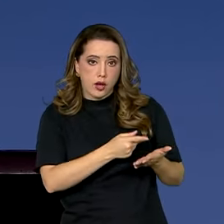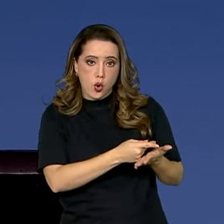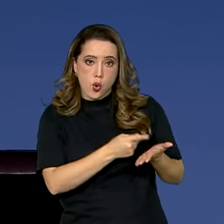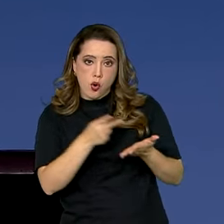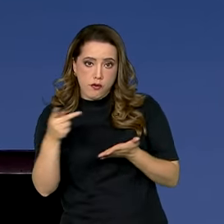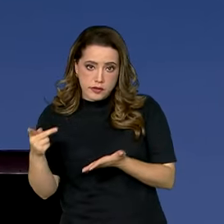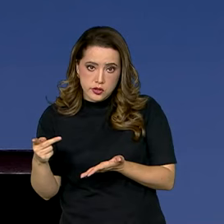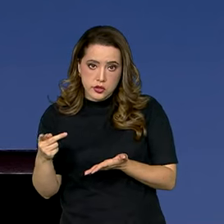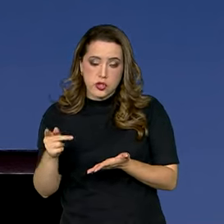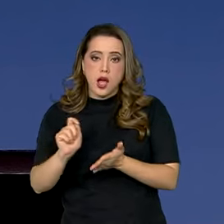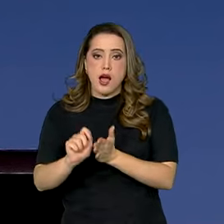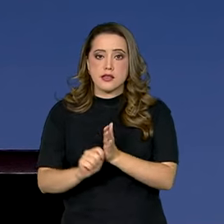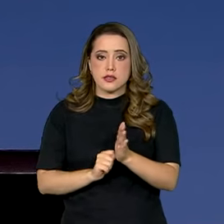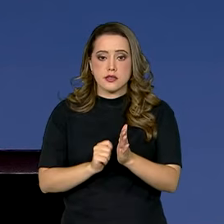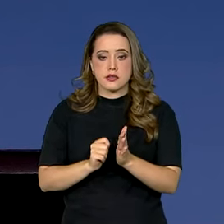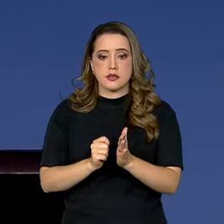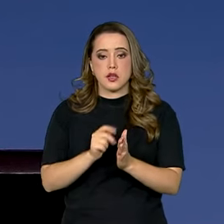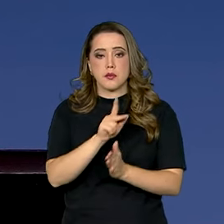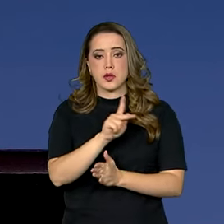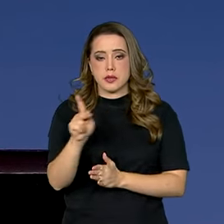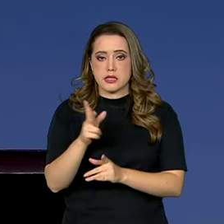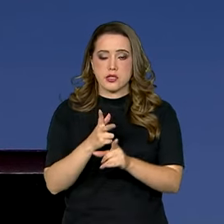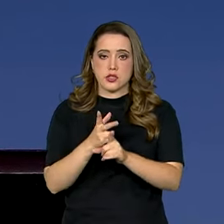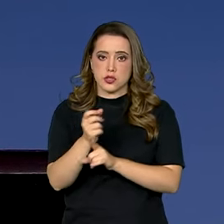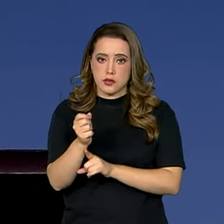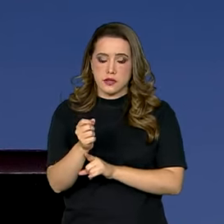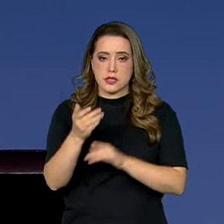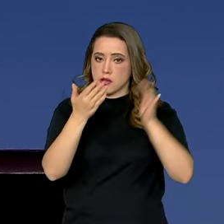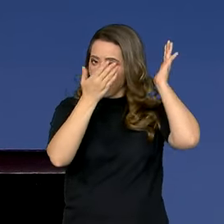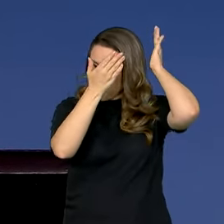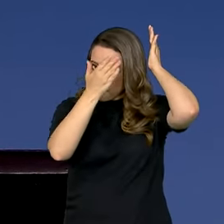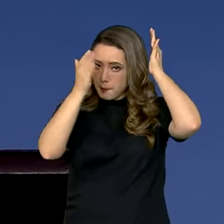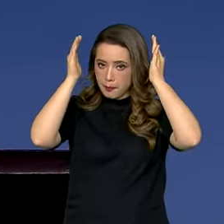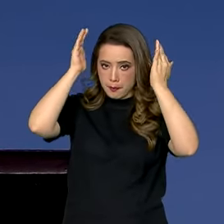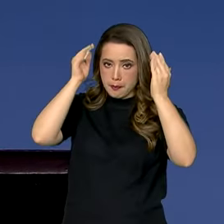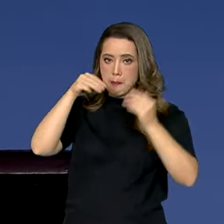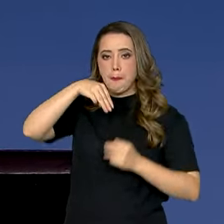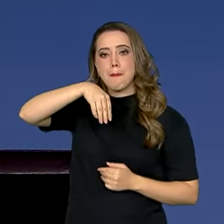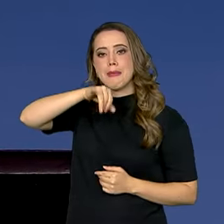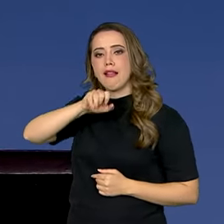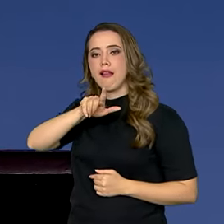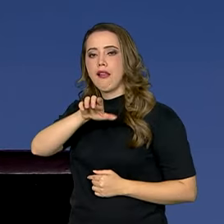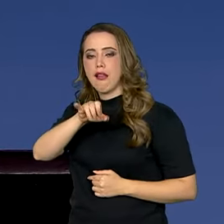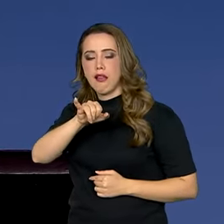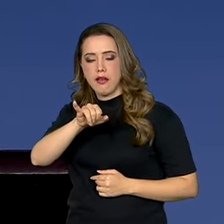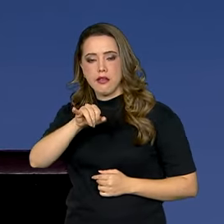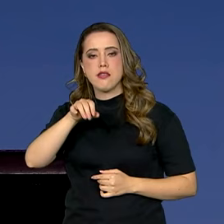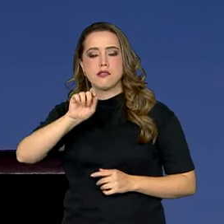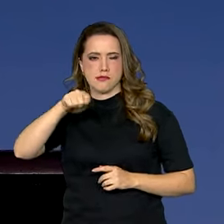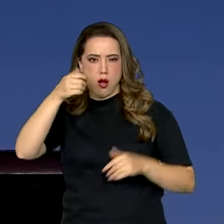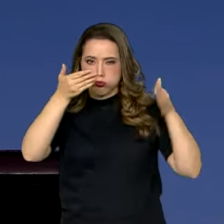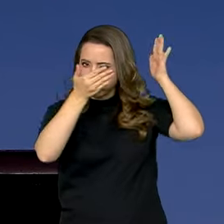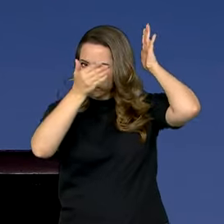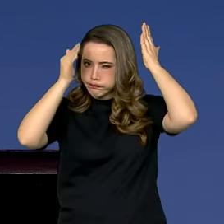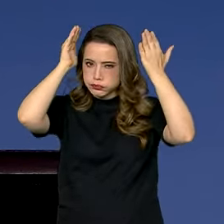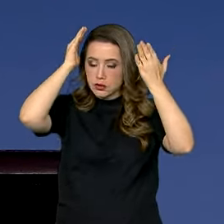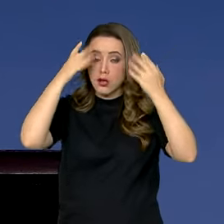assinada pelo presidente eleito Milley, para que o presidente Lula participe da